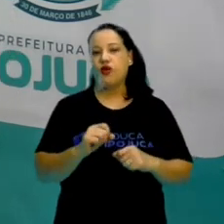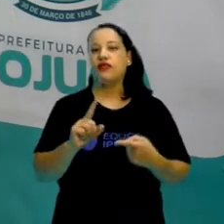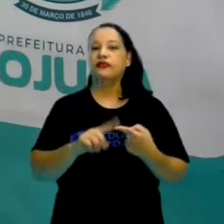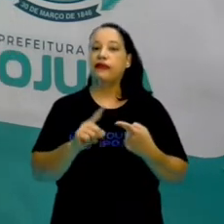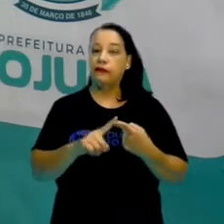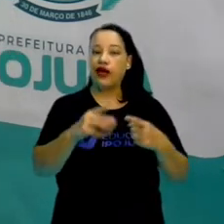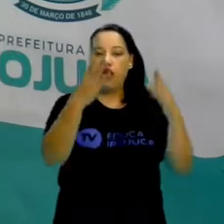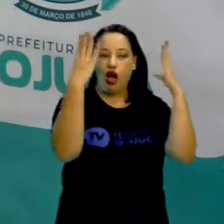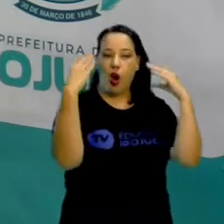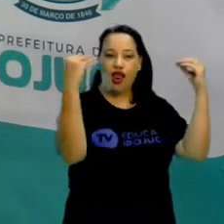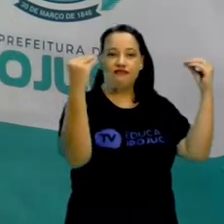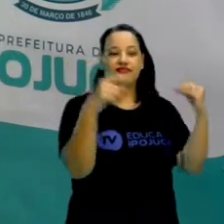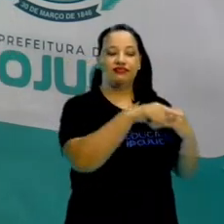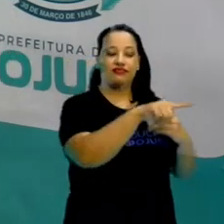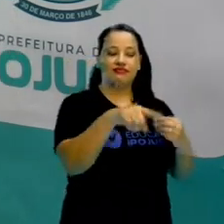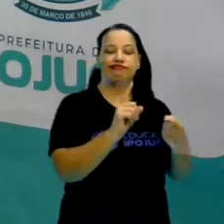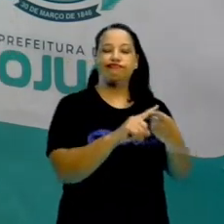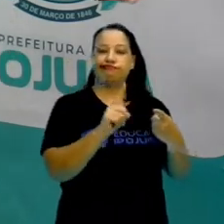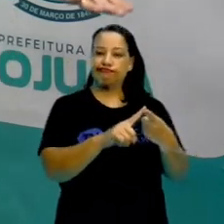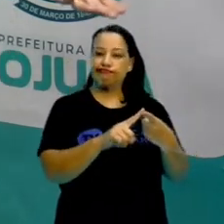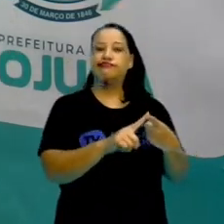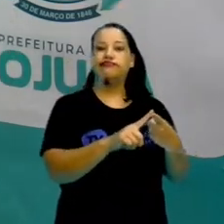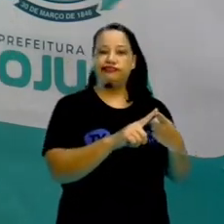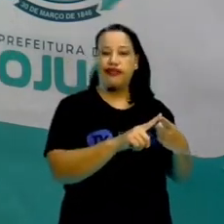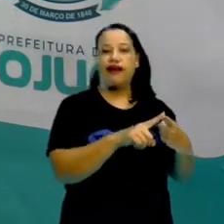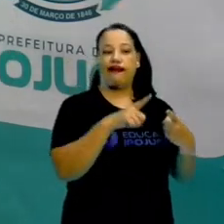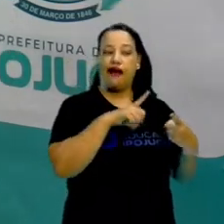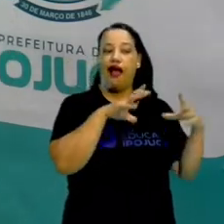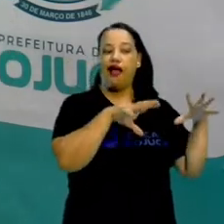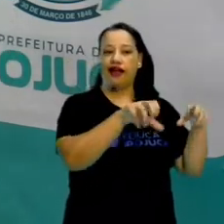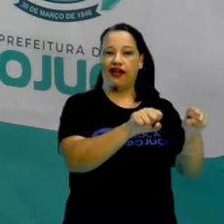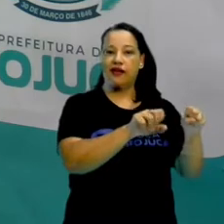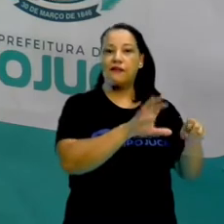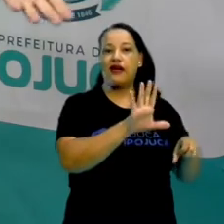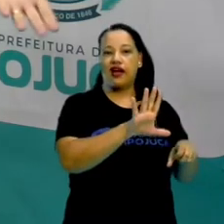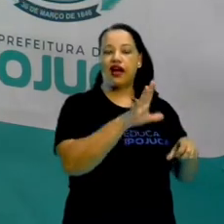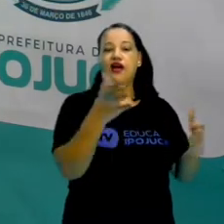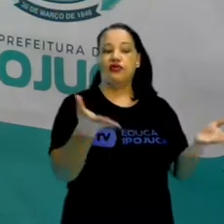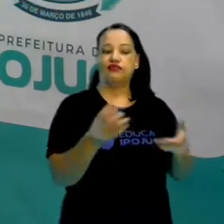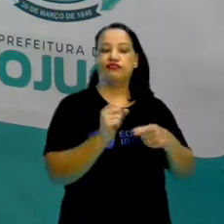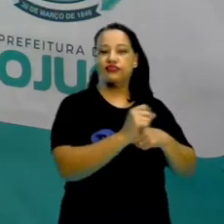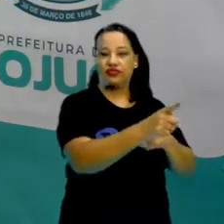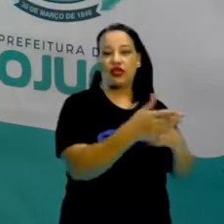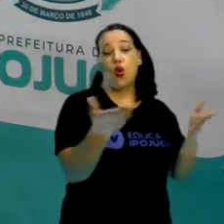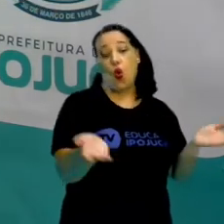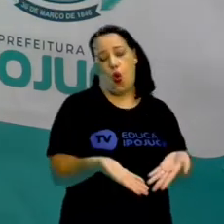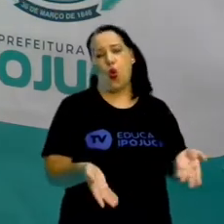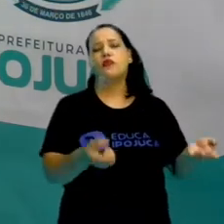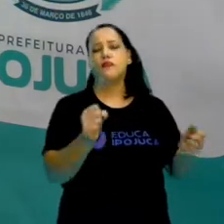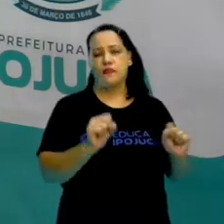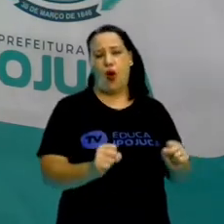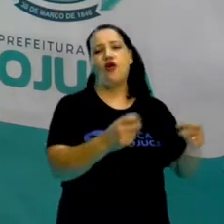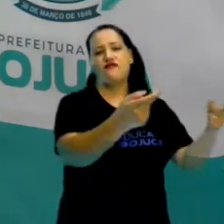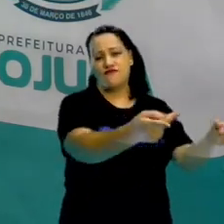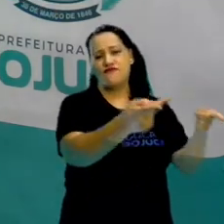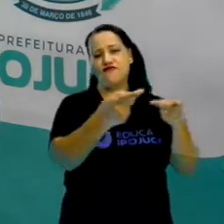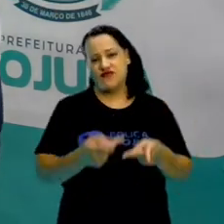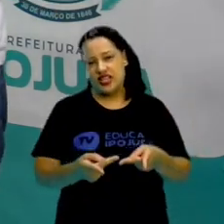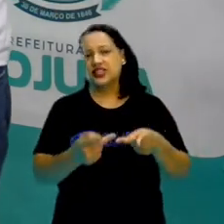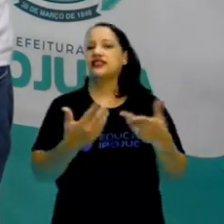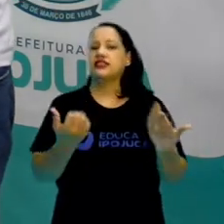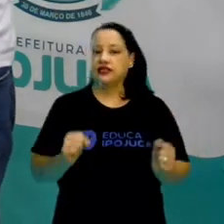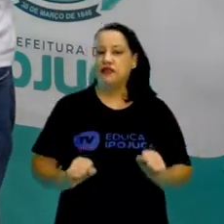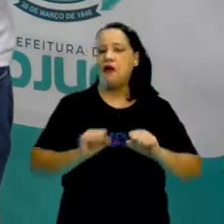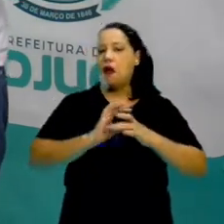holandeses, né? Os holandeses tentaram ocupar, não ficaram Mas hoje os holandeses podem vir e visitar o Porto e